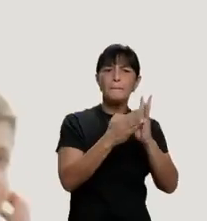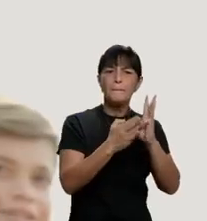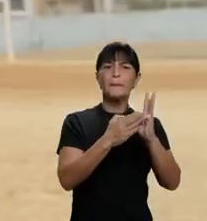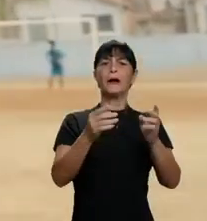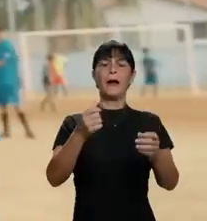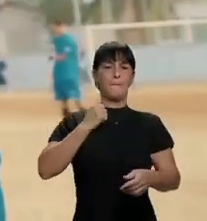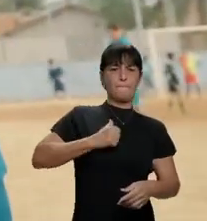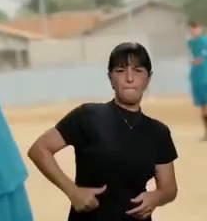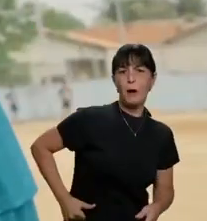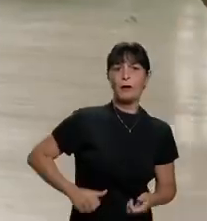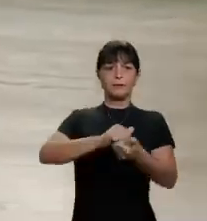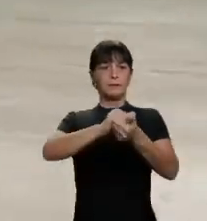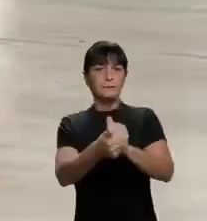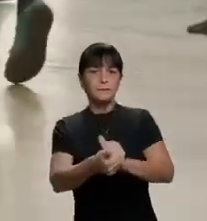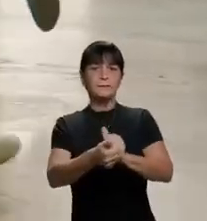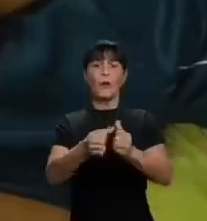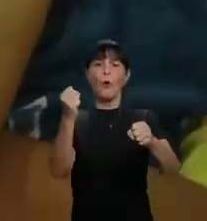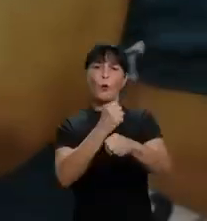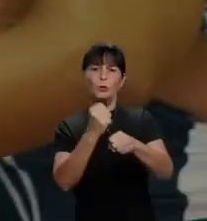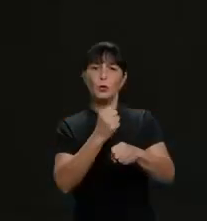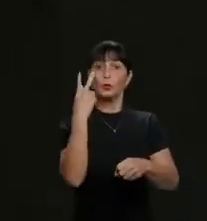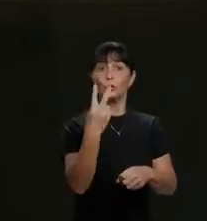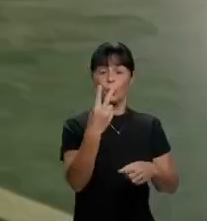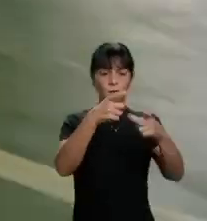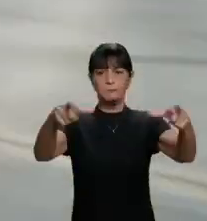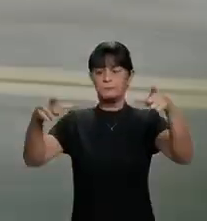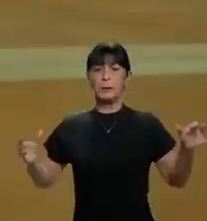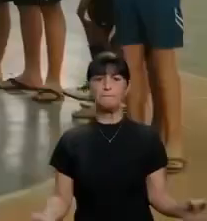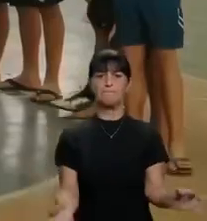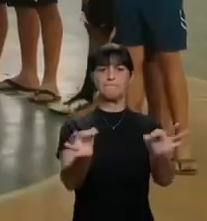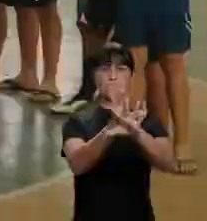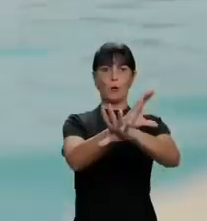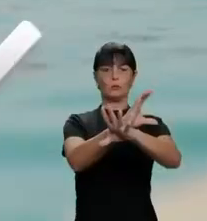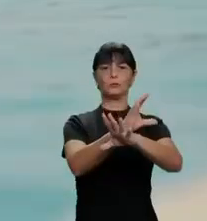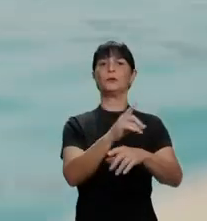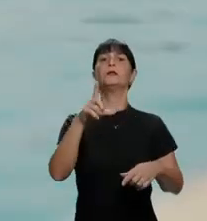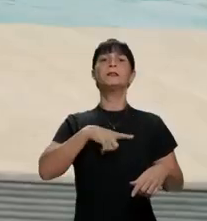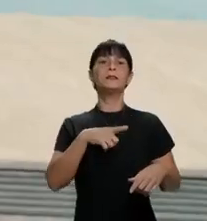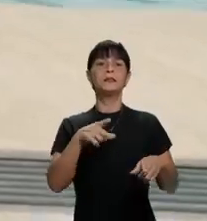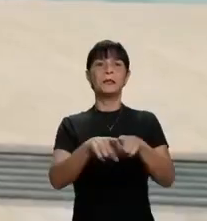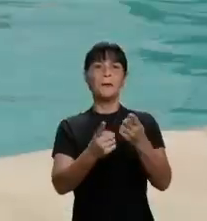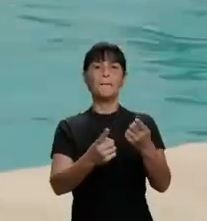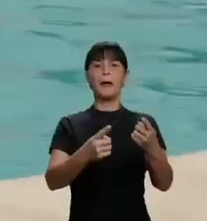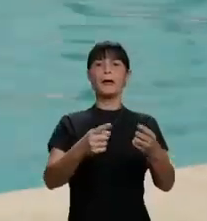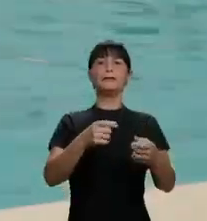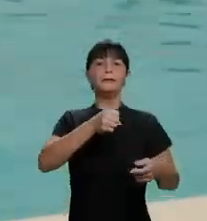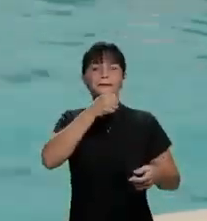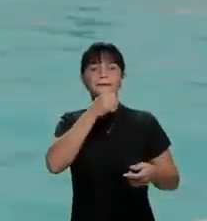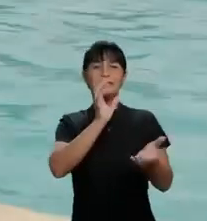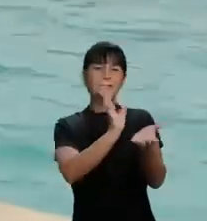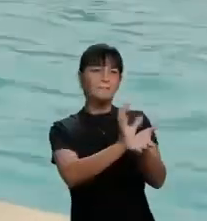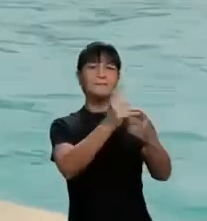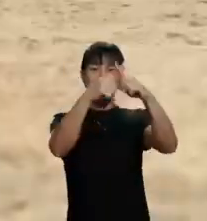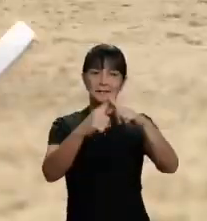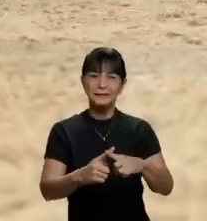ampliar o Bolsa Atleta. Construir dois ginásios completos. Instituir as Olimpíadas da Terceira Idade.